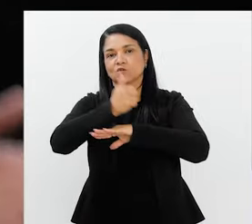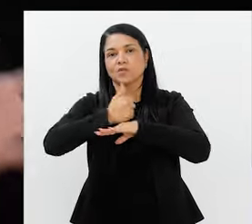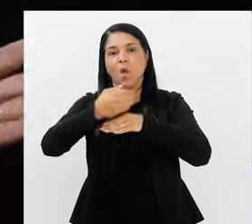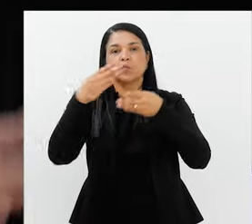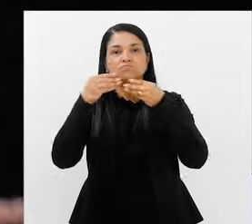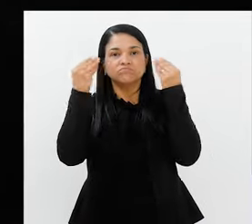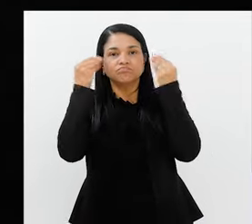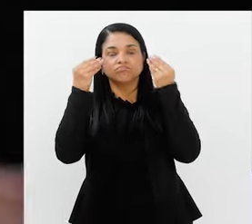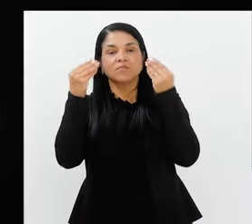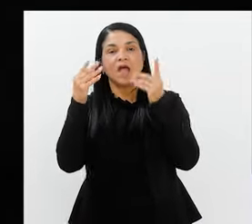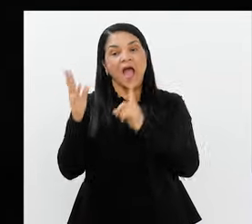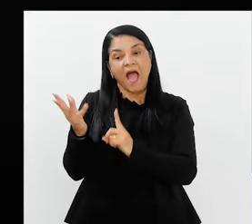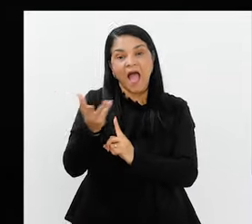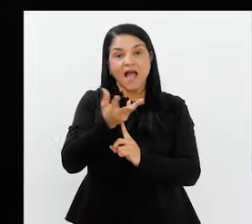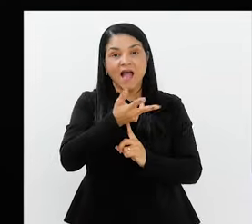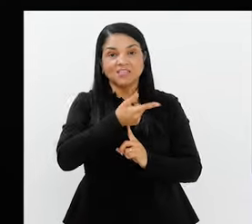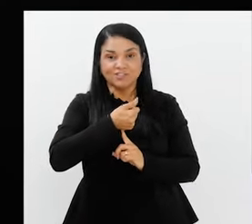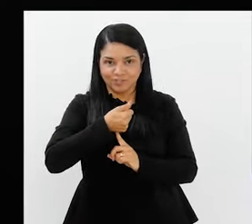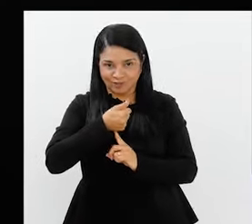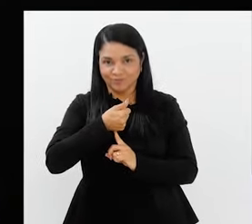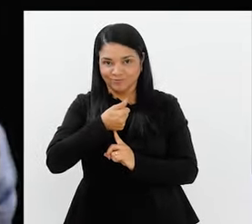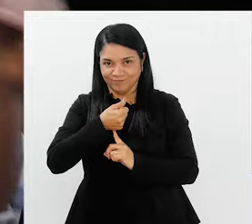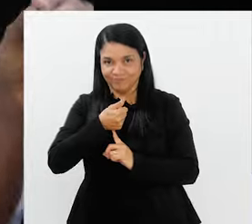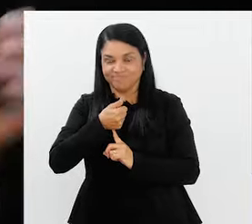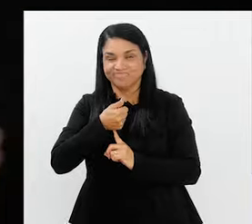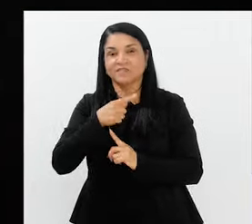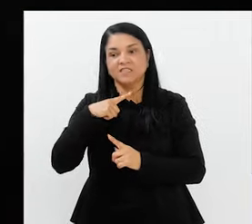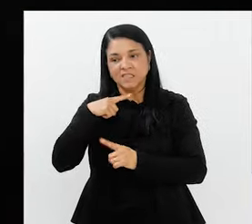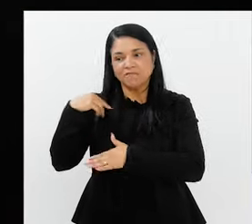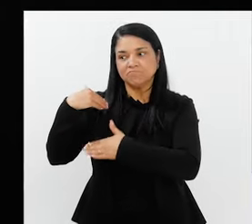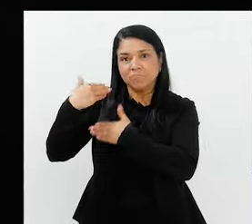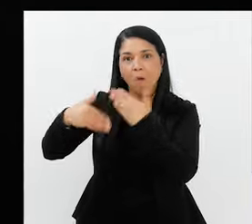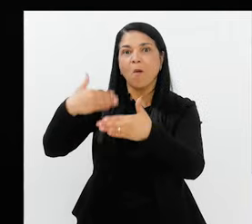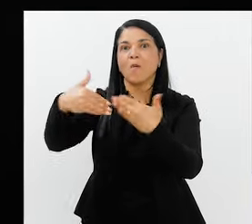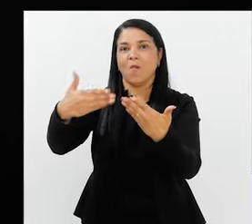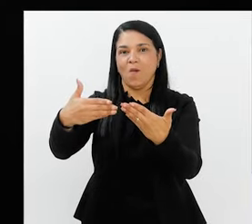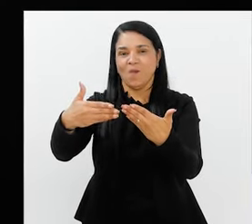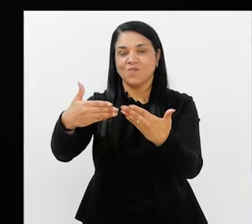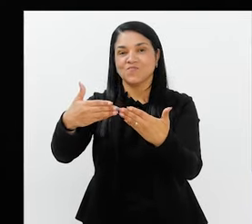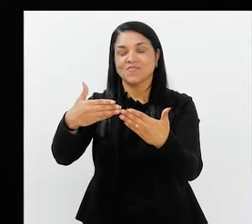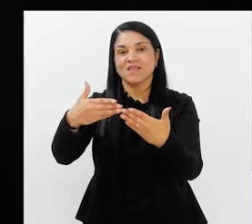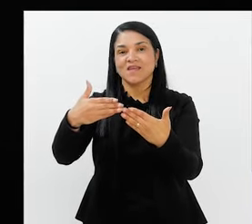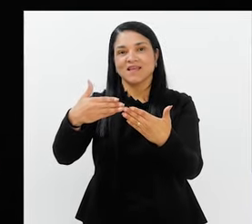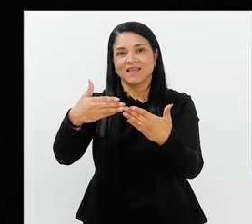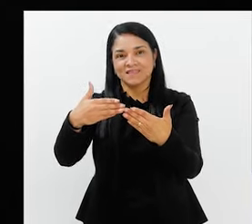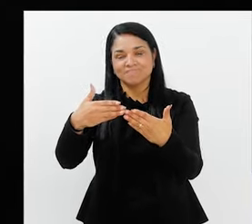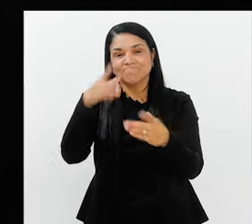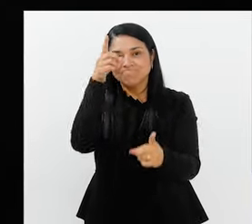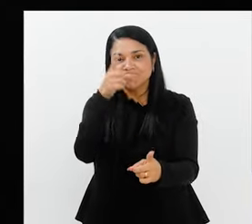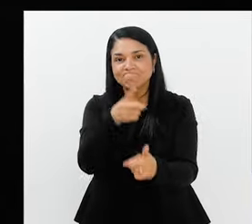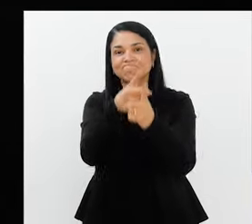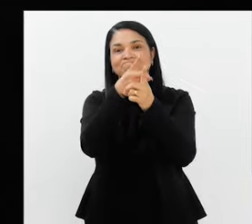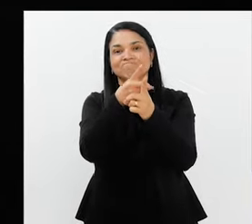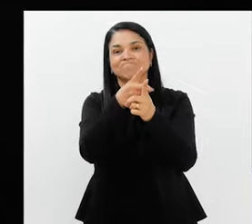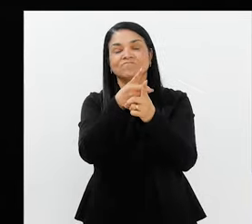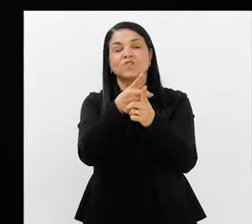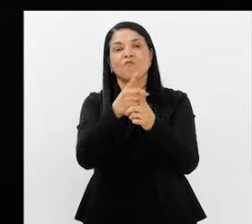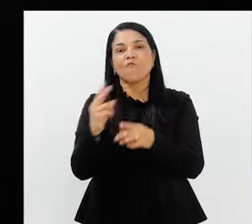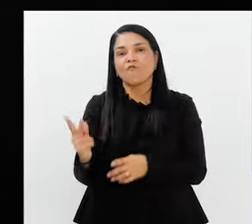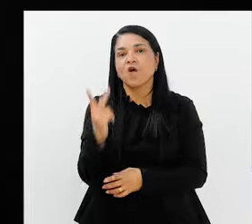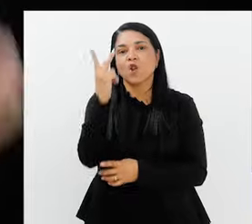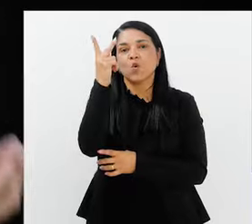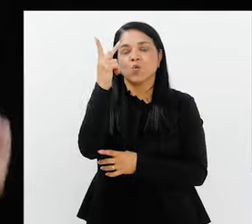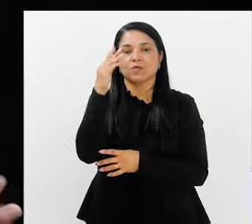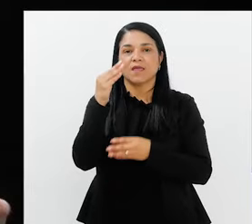artístico, o maquiador de caracterização. Até isso, houve esse avanço, né. A identificação do valor